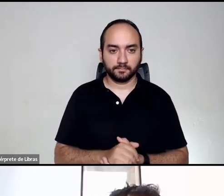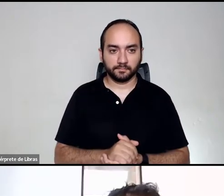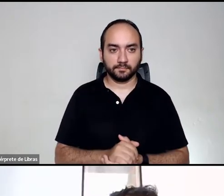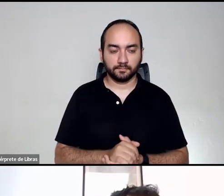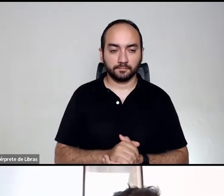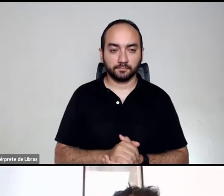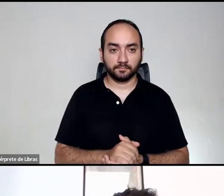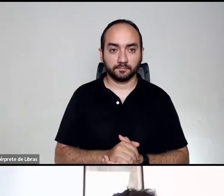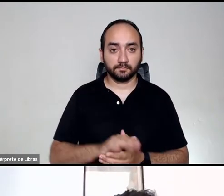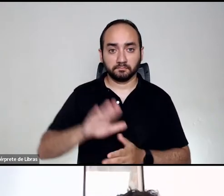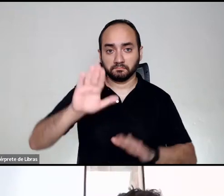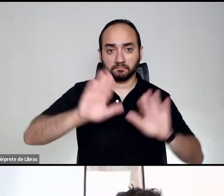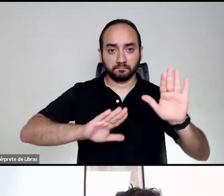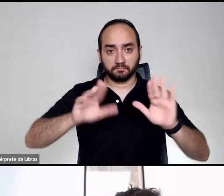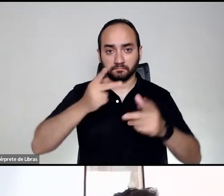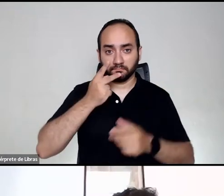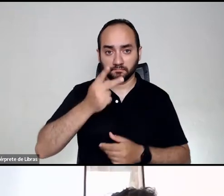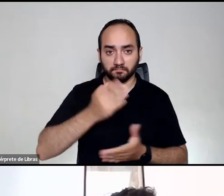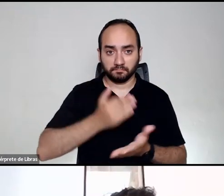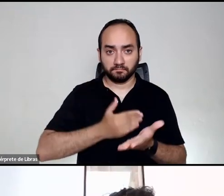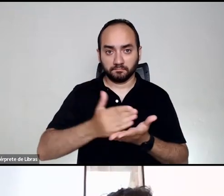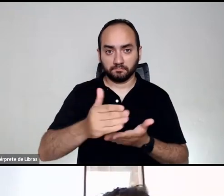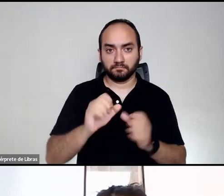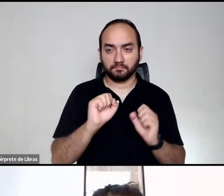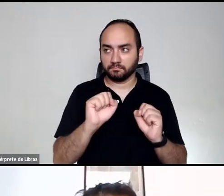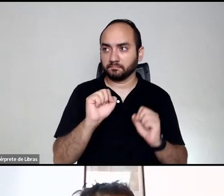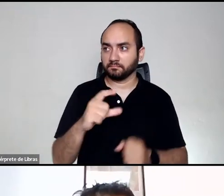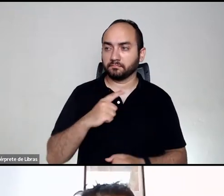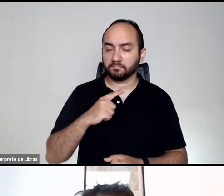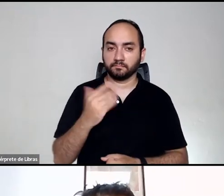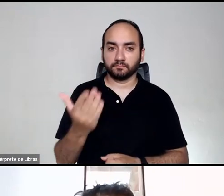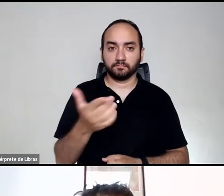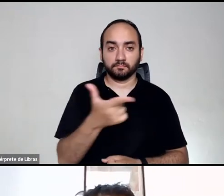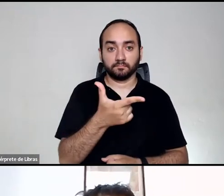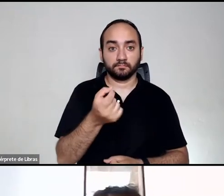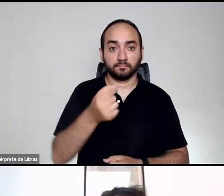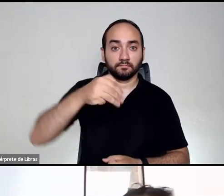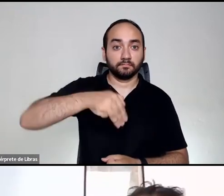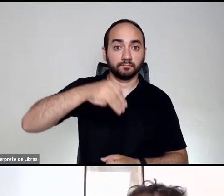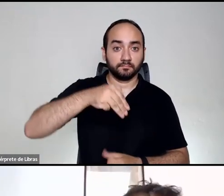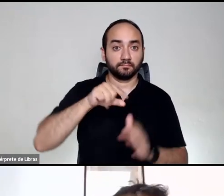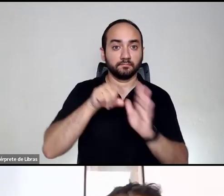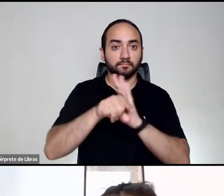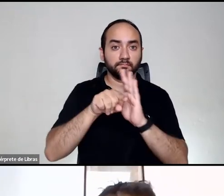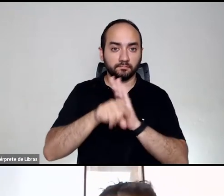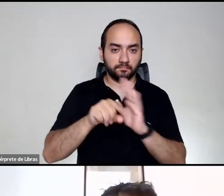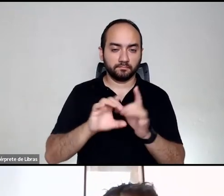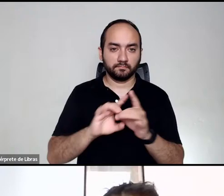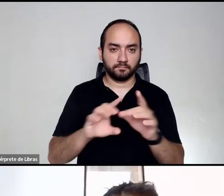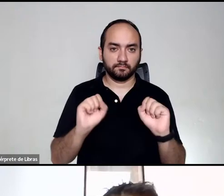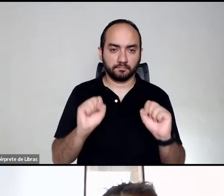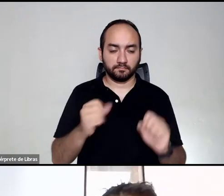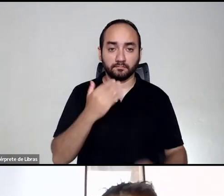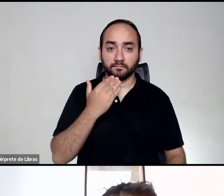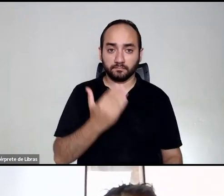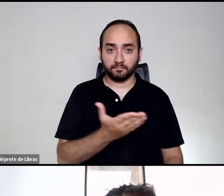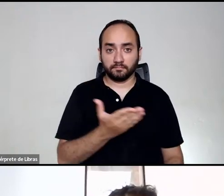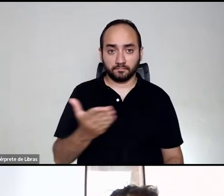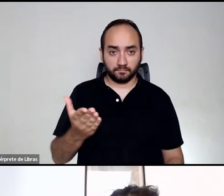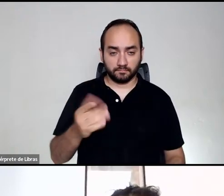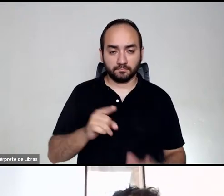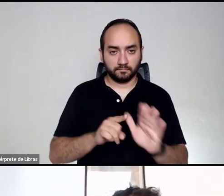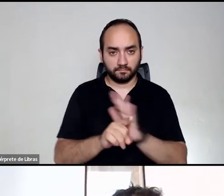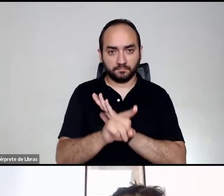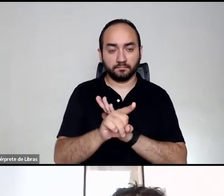Alguém gostaria de iniciar o processo? Nós temos aqui 20 minutos para as perguntas. Eu peço para quem for fazer a